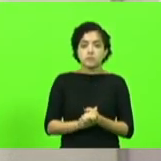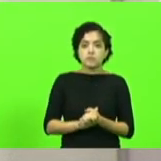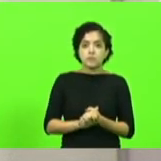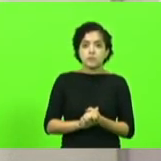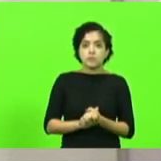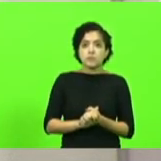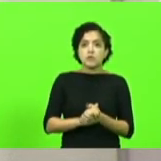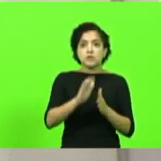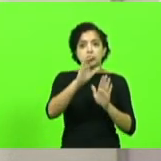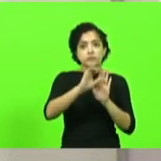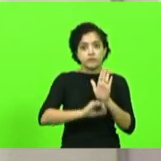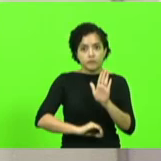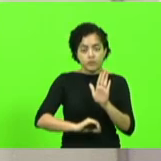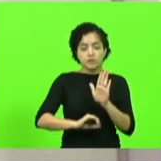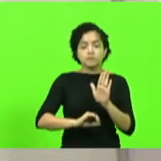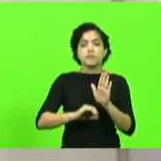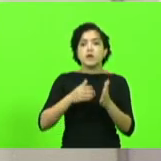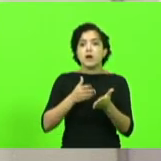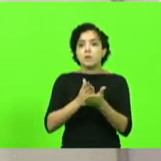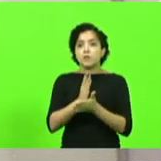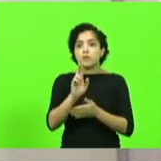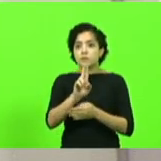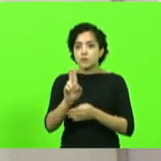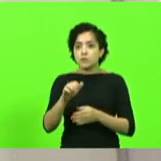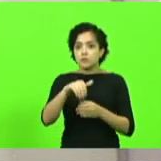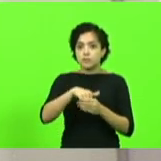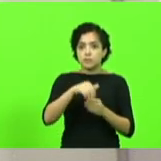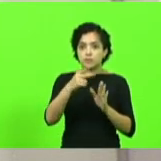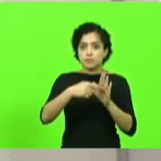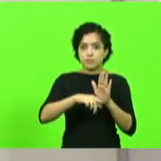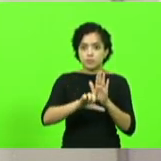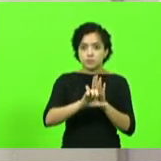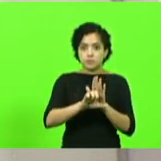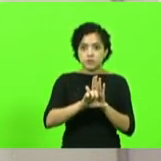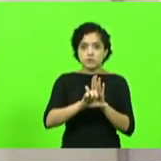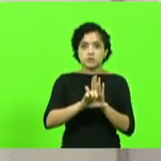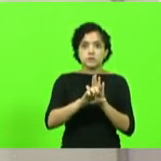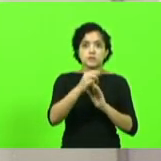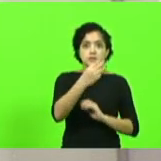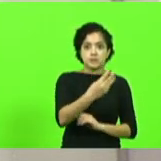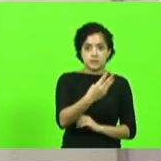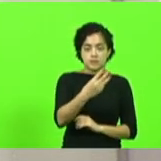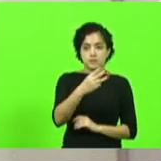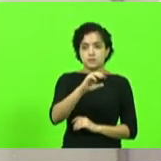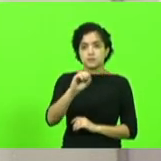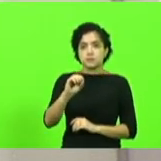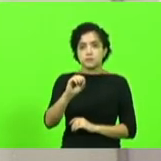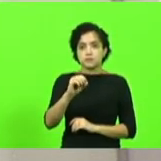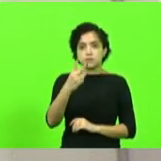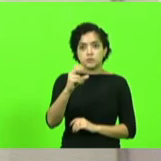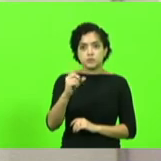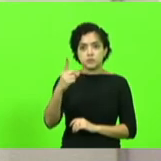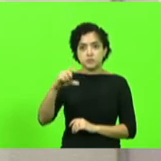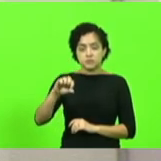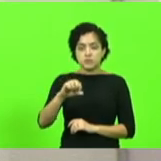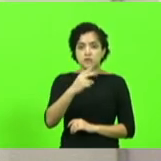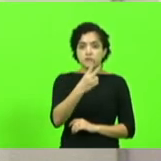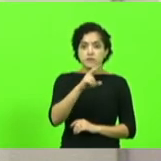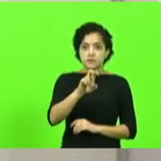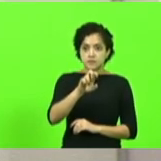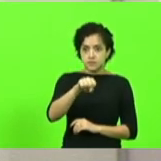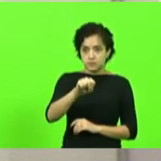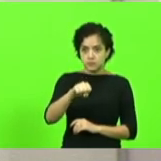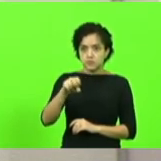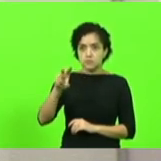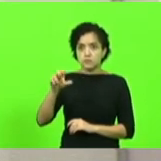Ex-ofício foi aprovado em primeiro turno pelo processo nominal o projeto de lei complementar nº 3-2019, com a seguinte votação. 25 votos sim, 6 votos